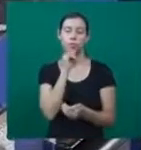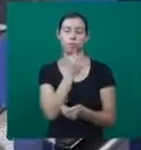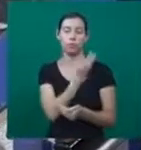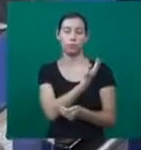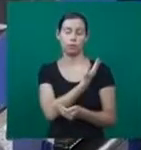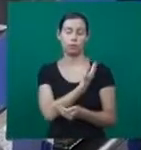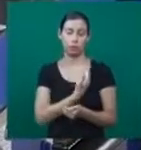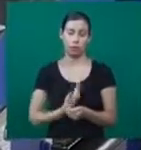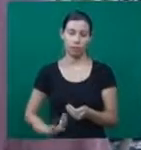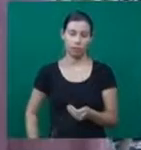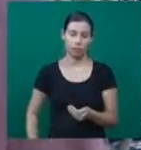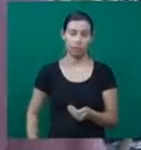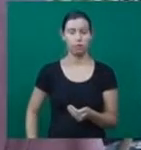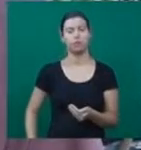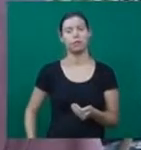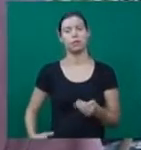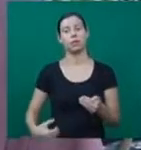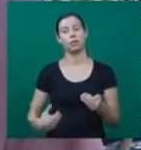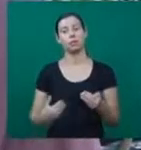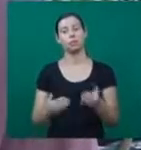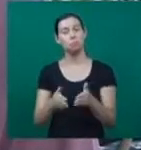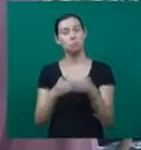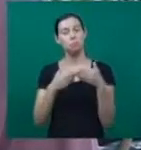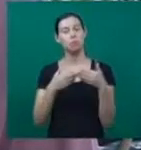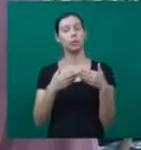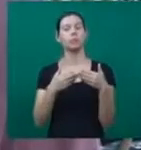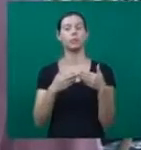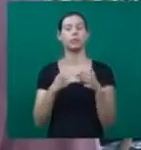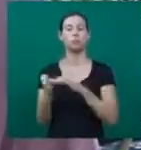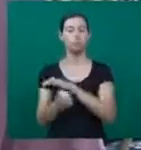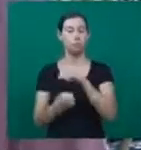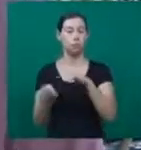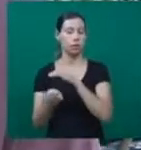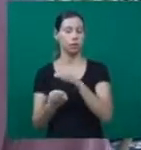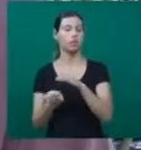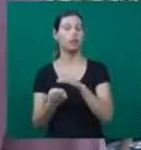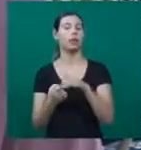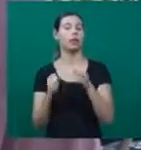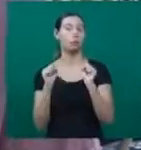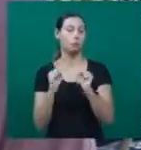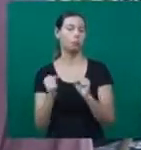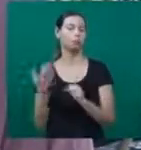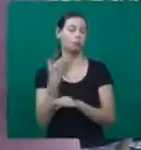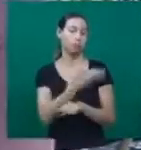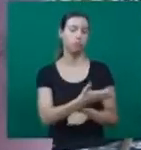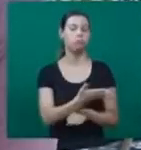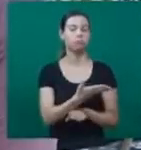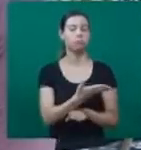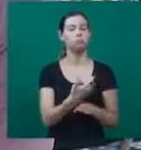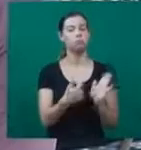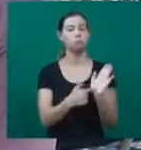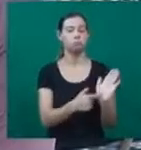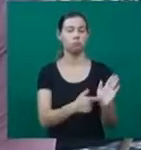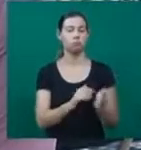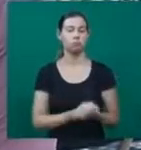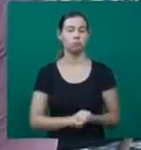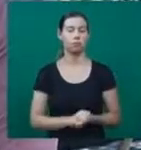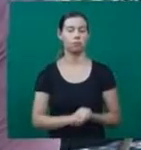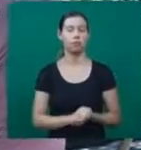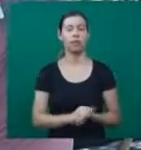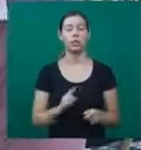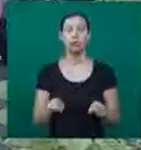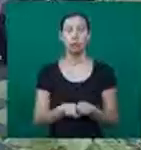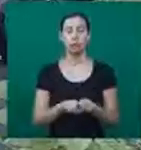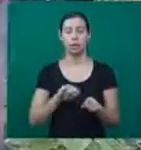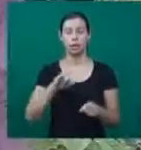Então, consegue aumentar a gama de seus clientes. E tudo isso, como se fosse uma cereja do bolo, é ter a previdência do